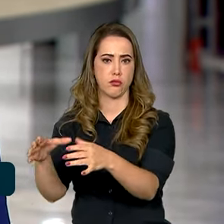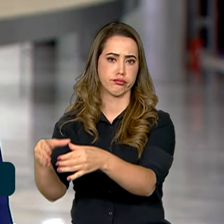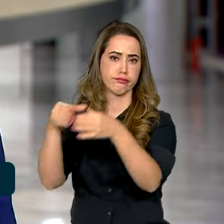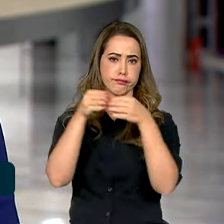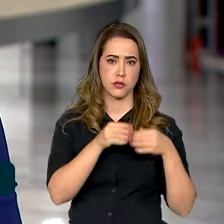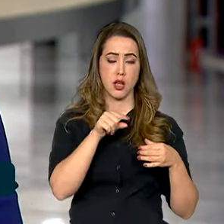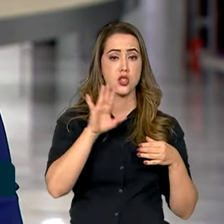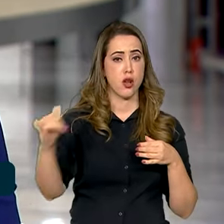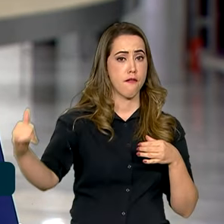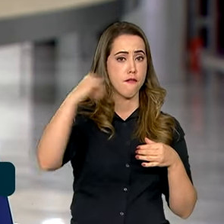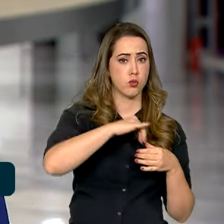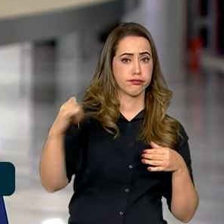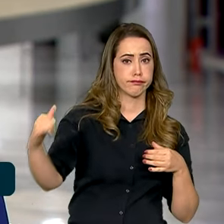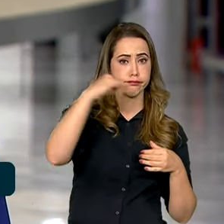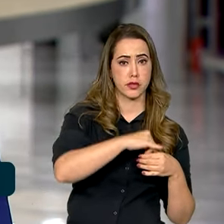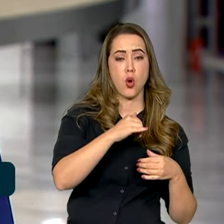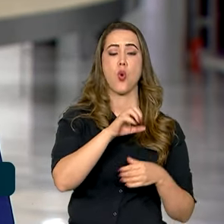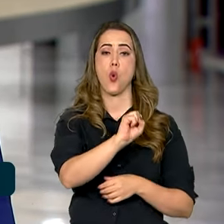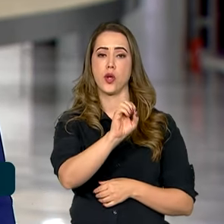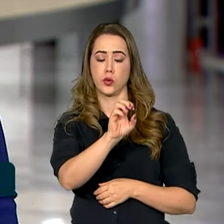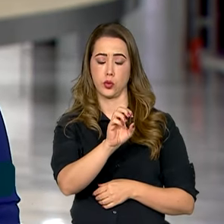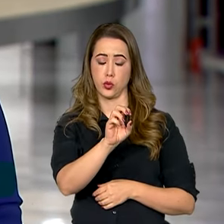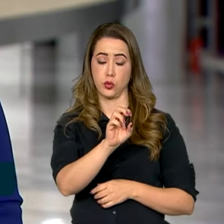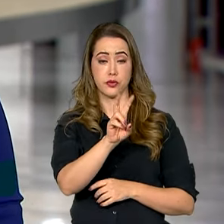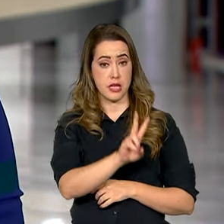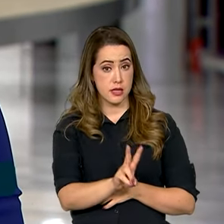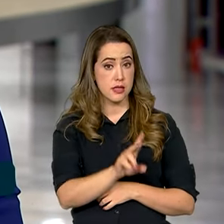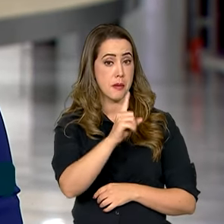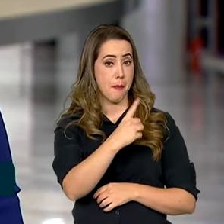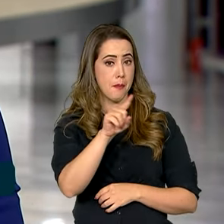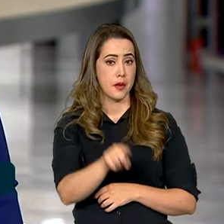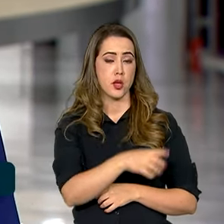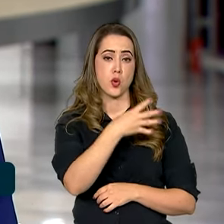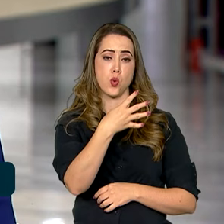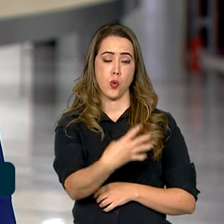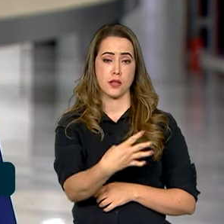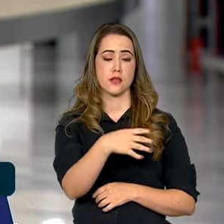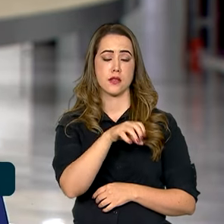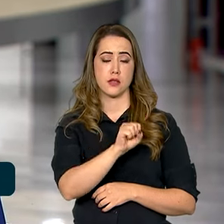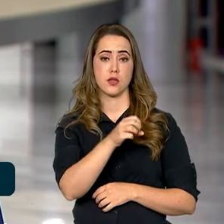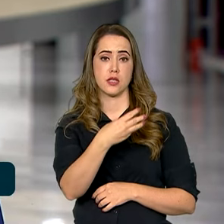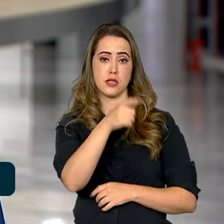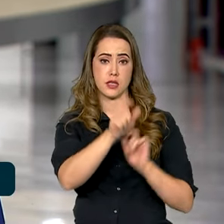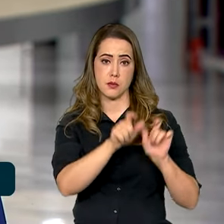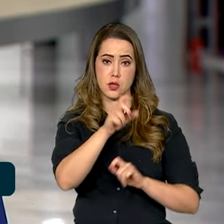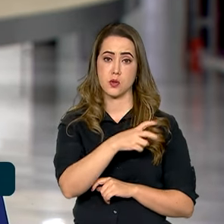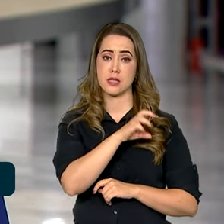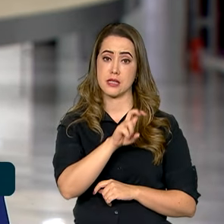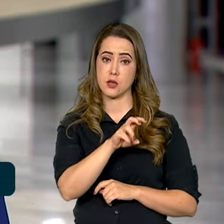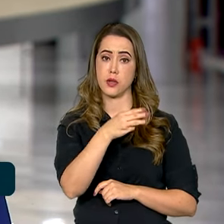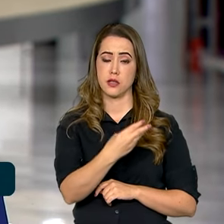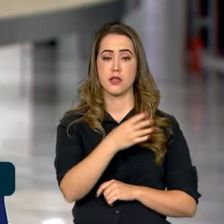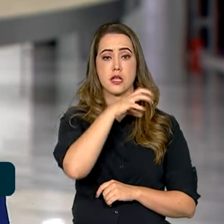já desembarcaram no Brasil com 1.413 pessoas e 53 animais de estimação. Além disso, o Brasil